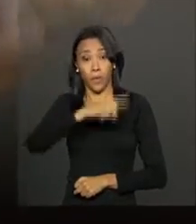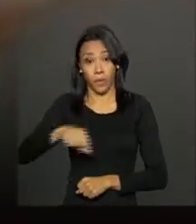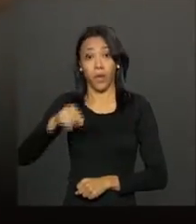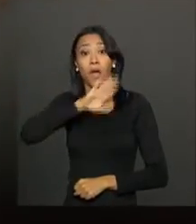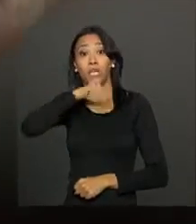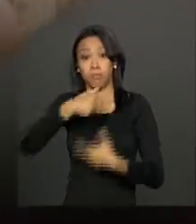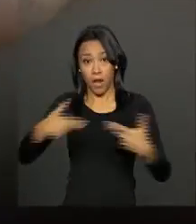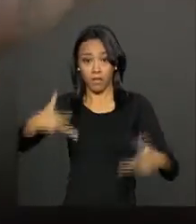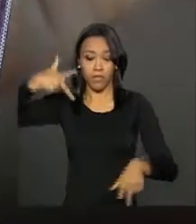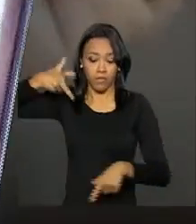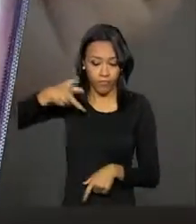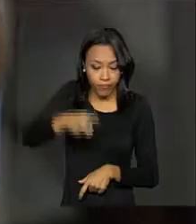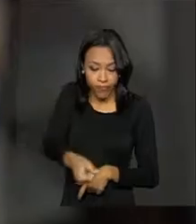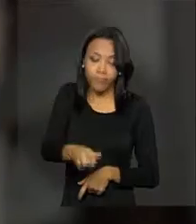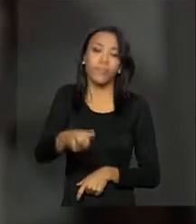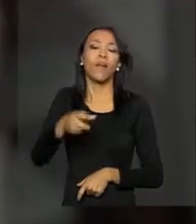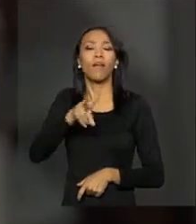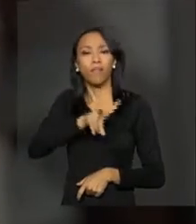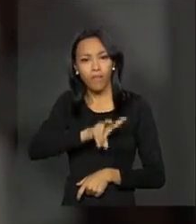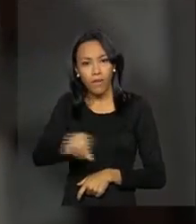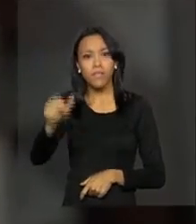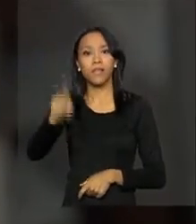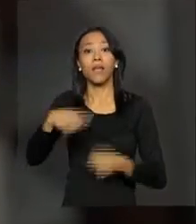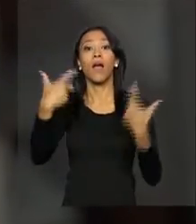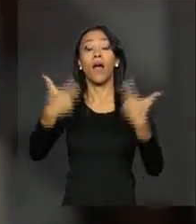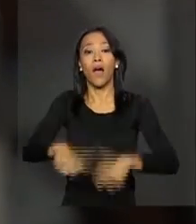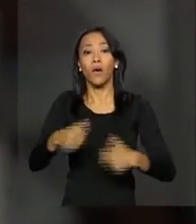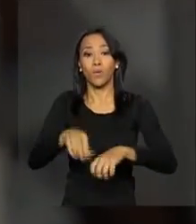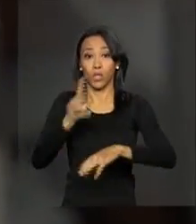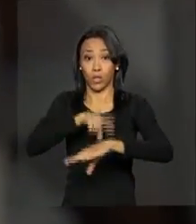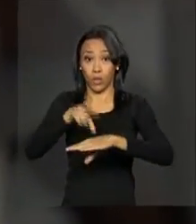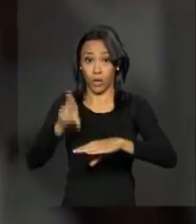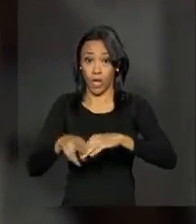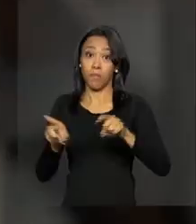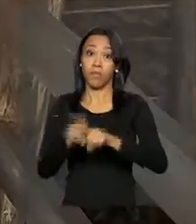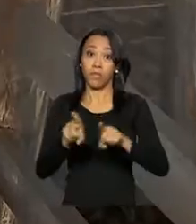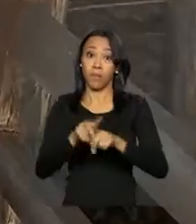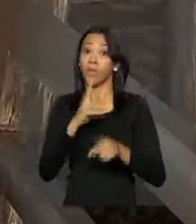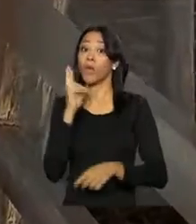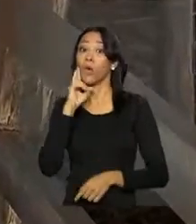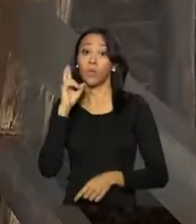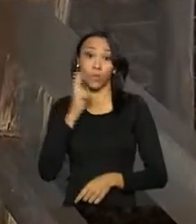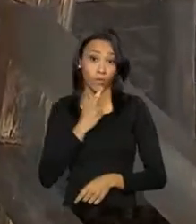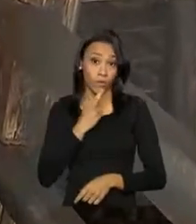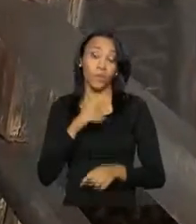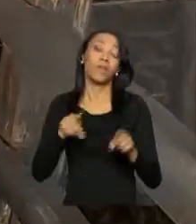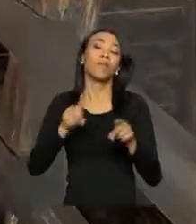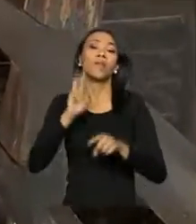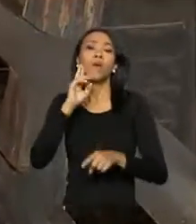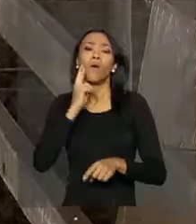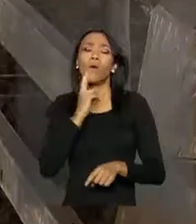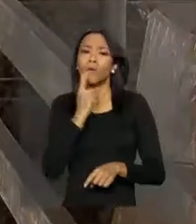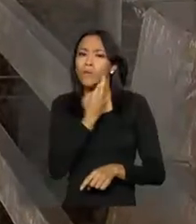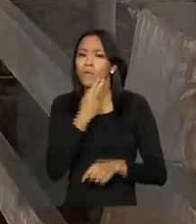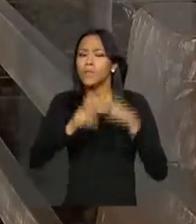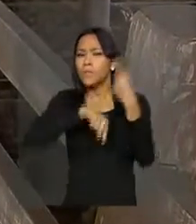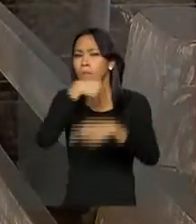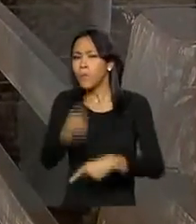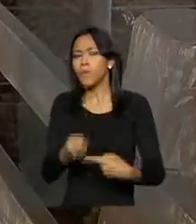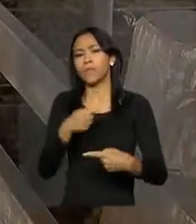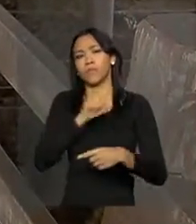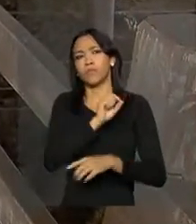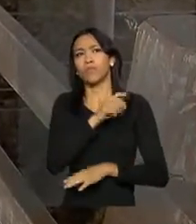abril, a campanha será feita nos rebanhos de Roraima e Rondônia. Já em maio e junho, será a vez dos animais dos outros